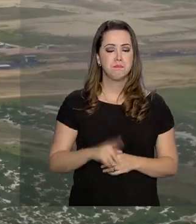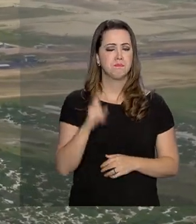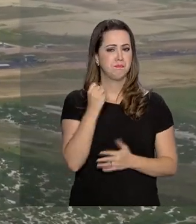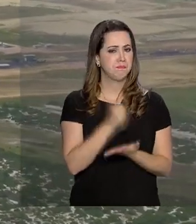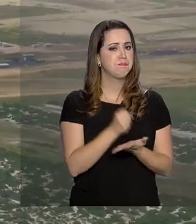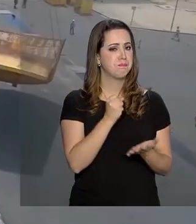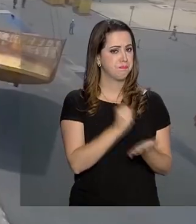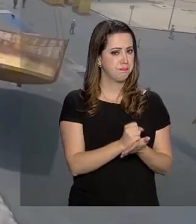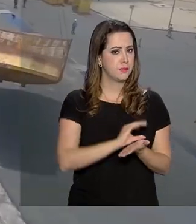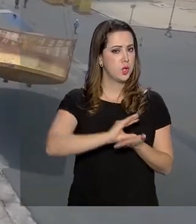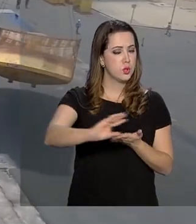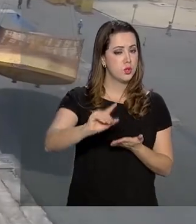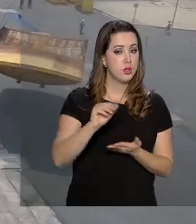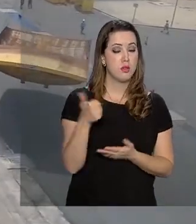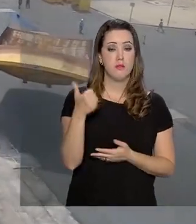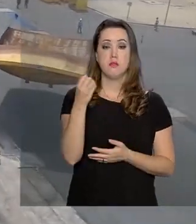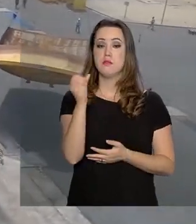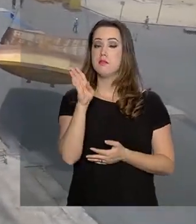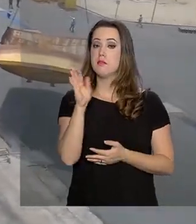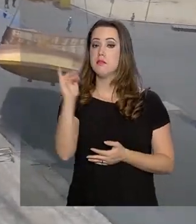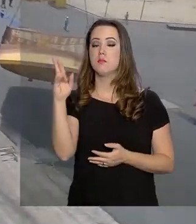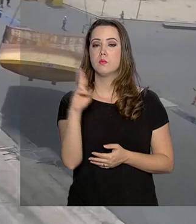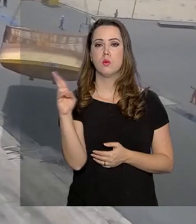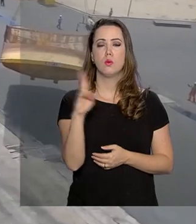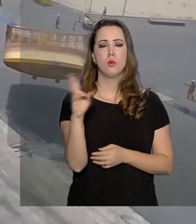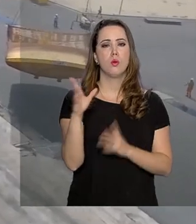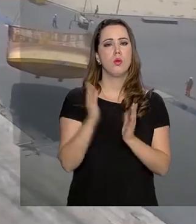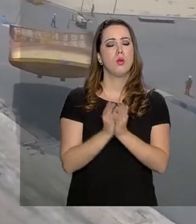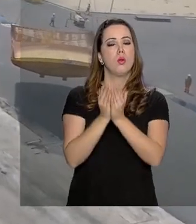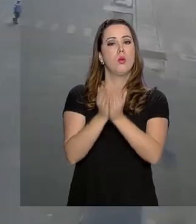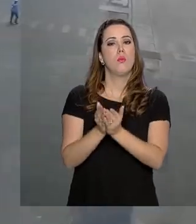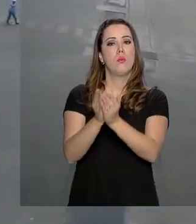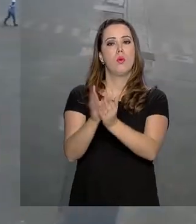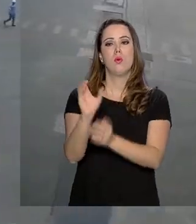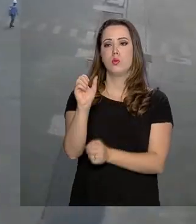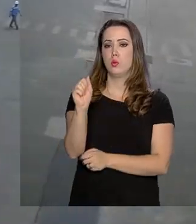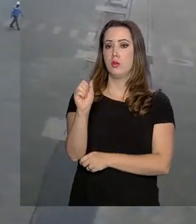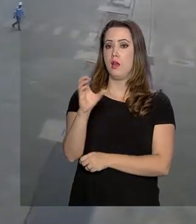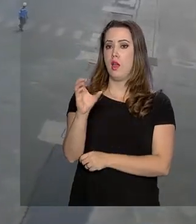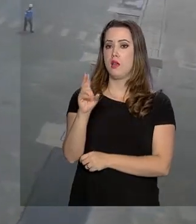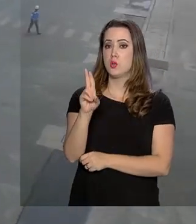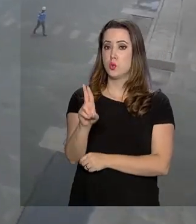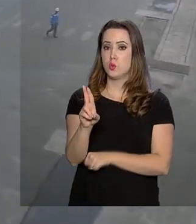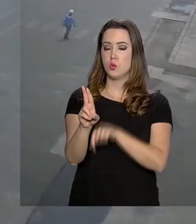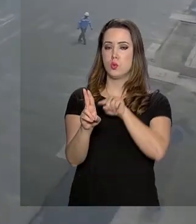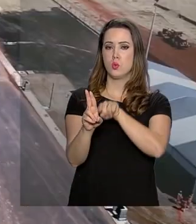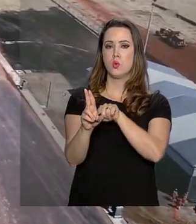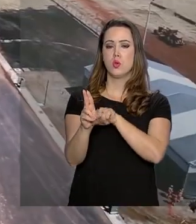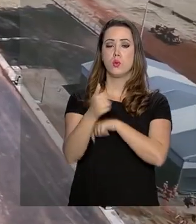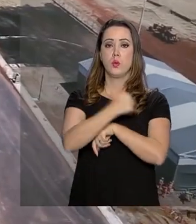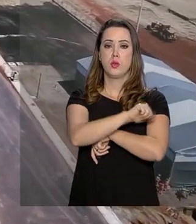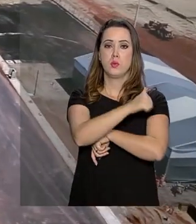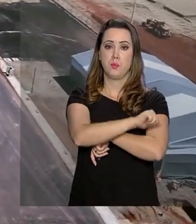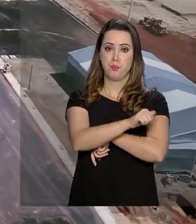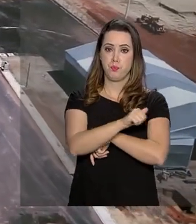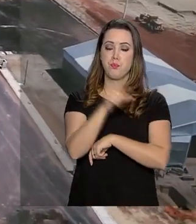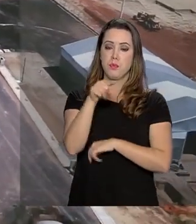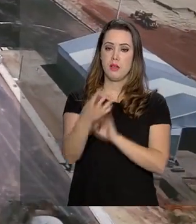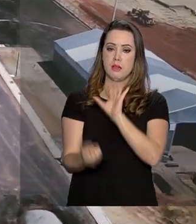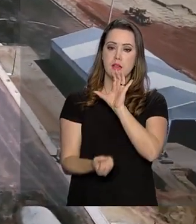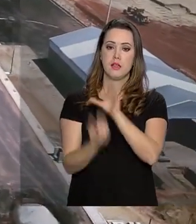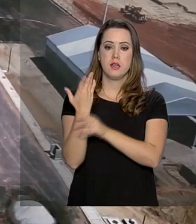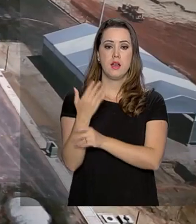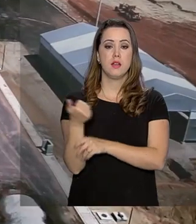investimentos de R 16 bilhões no Porto de Açú, que fica em São João da Barra, no Rio de Janeiro. Vão ser